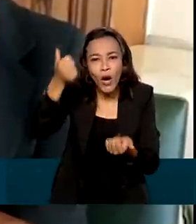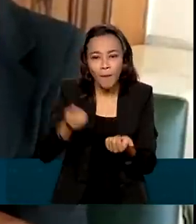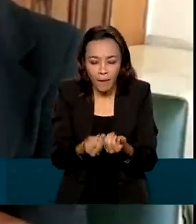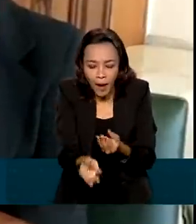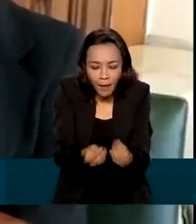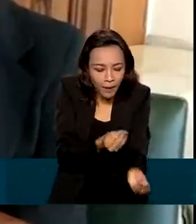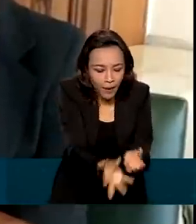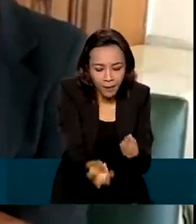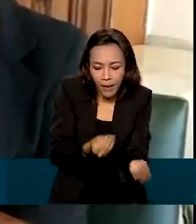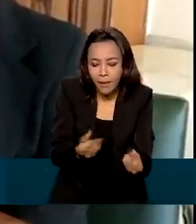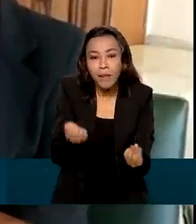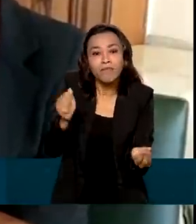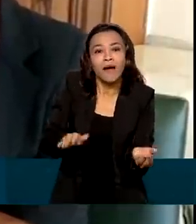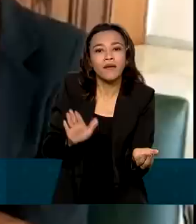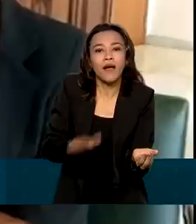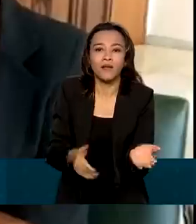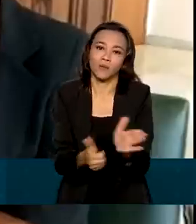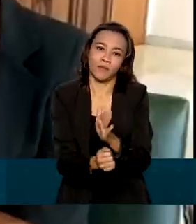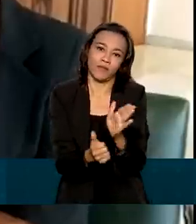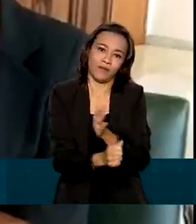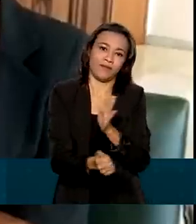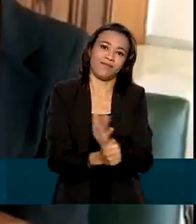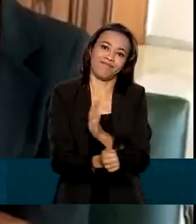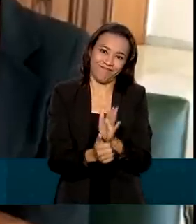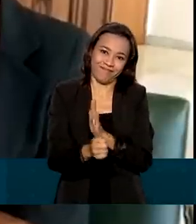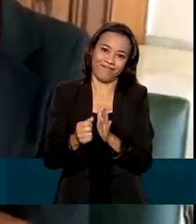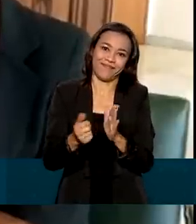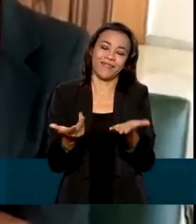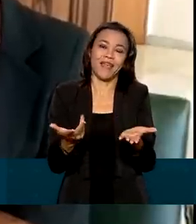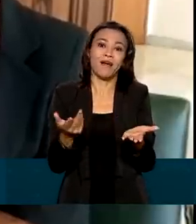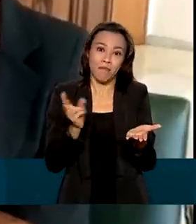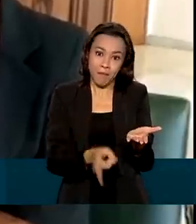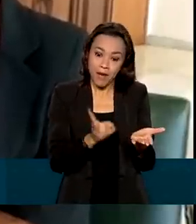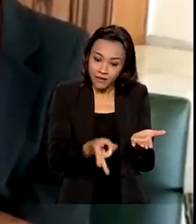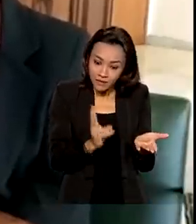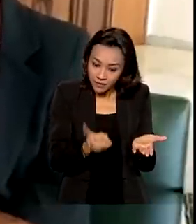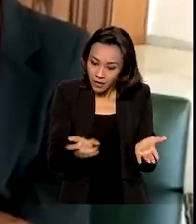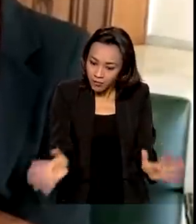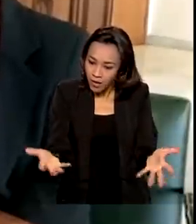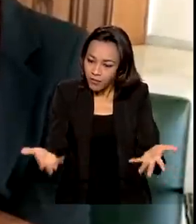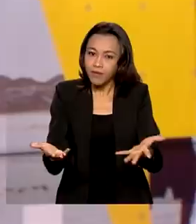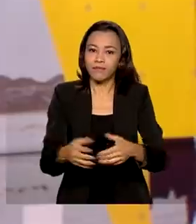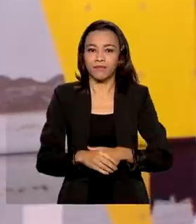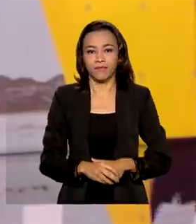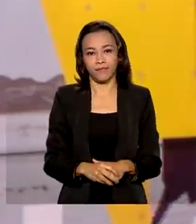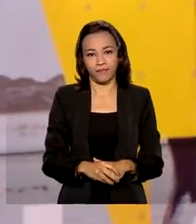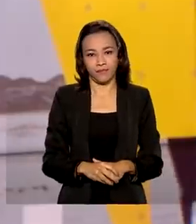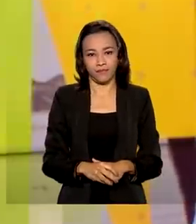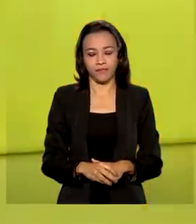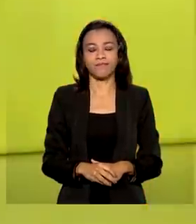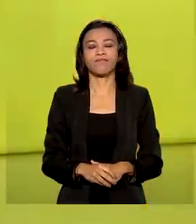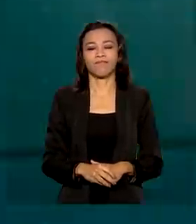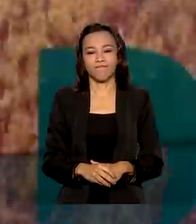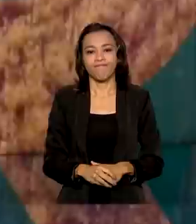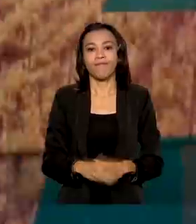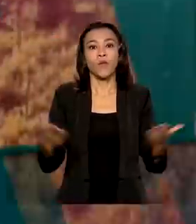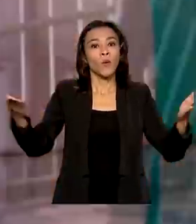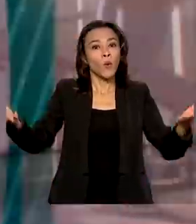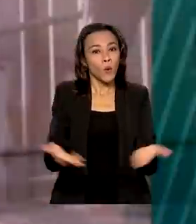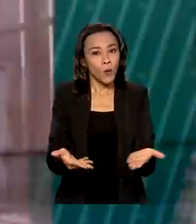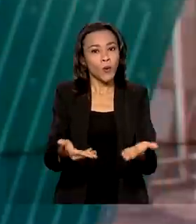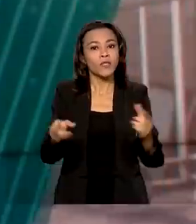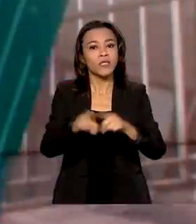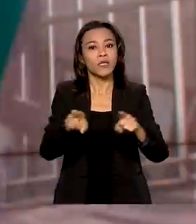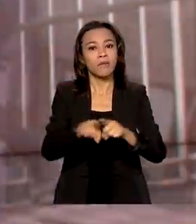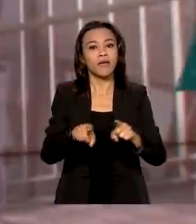Então ele vai ter o milho mais barato para poder manter... A sua produção. A sua produção. E também saiu hoje no